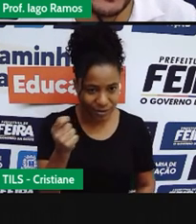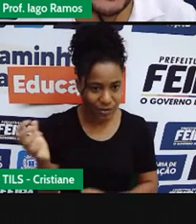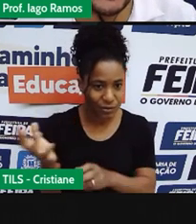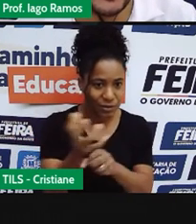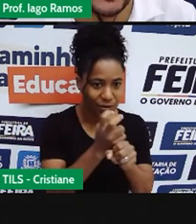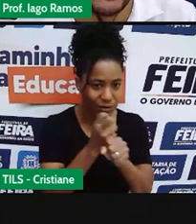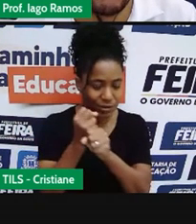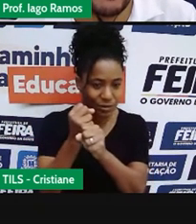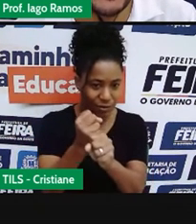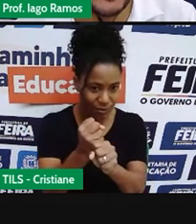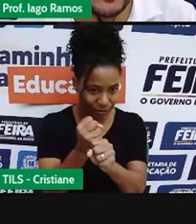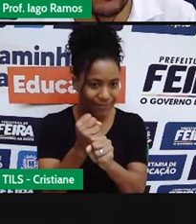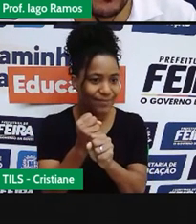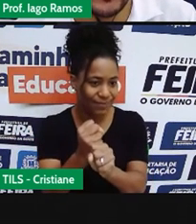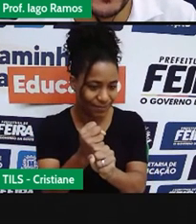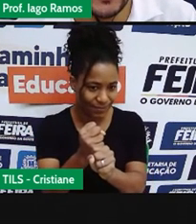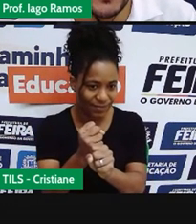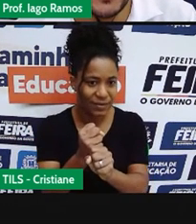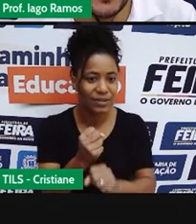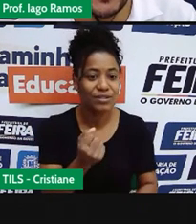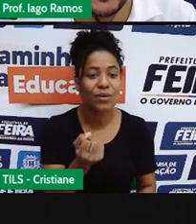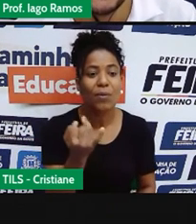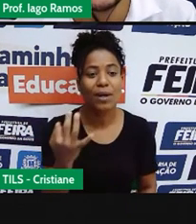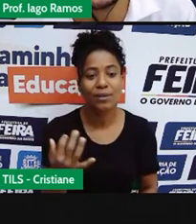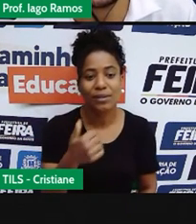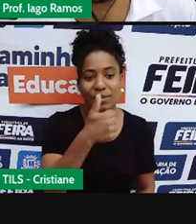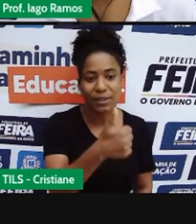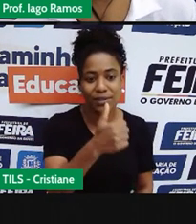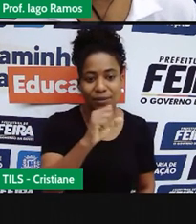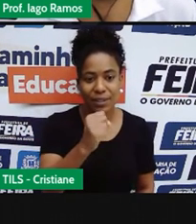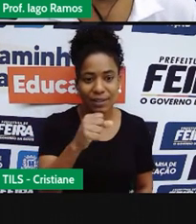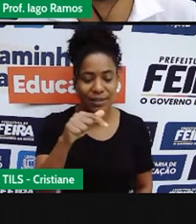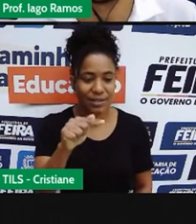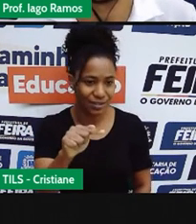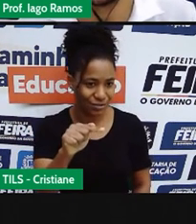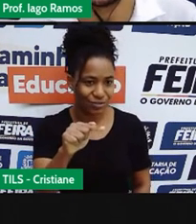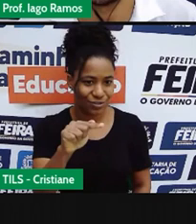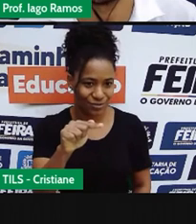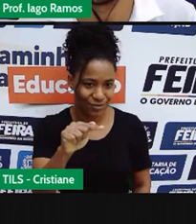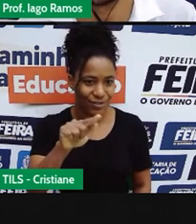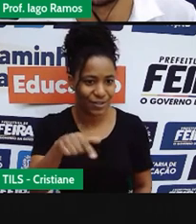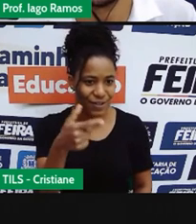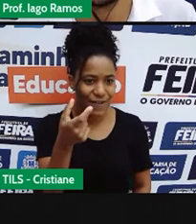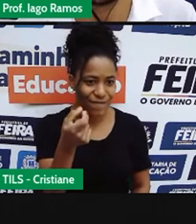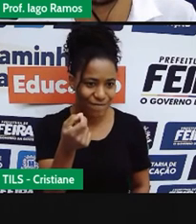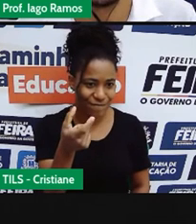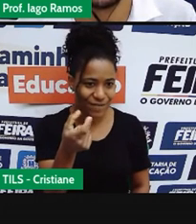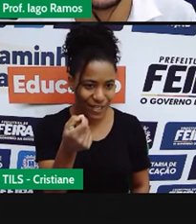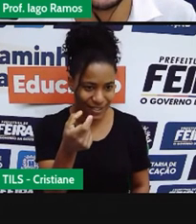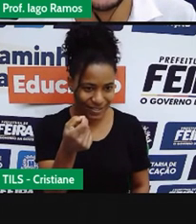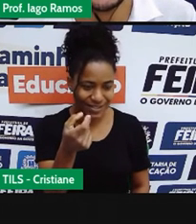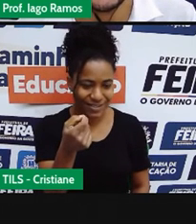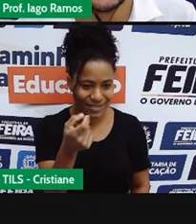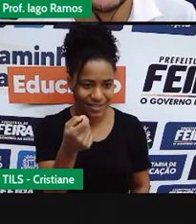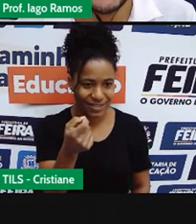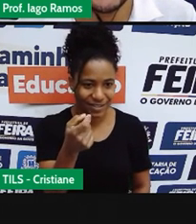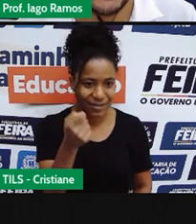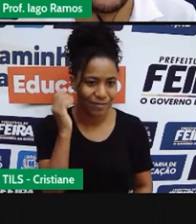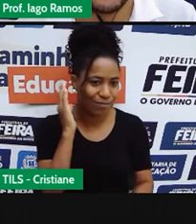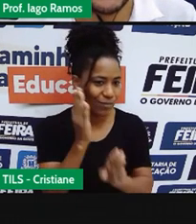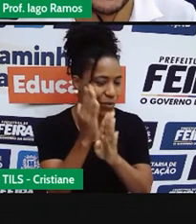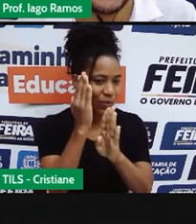nos dois meses vai gerar um montante de 187,20 reais.